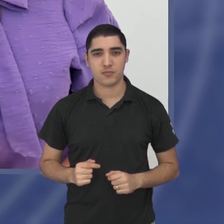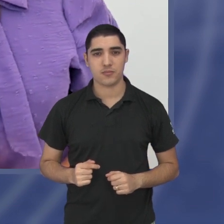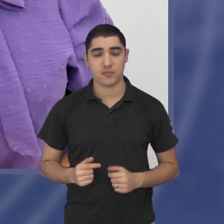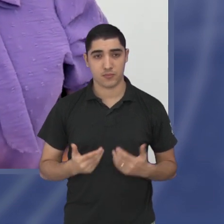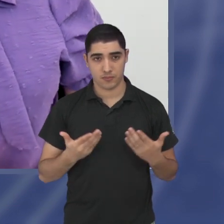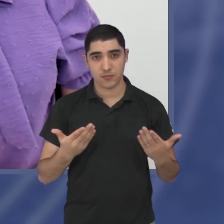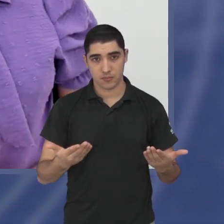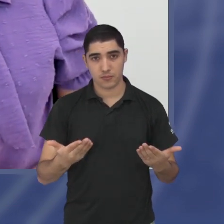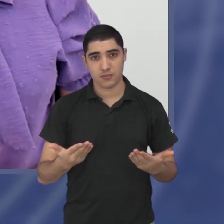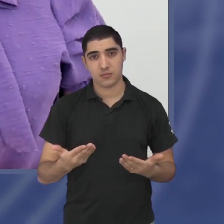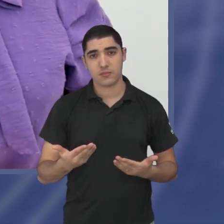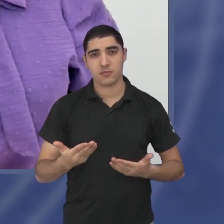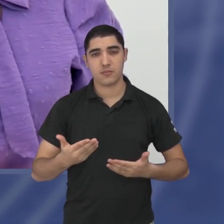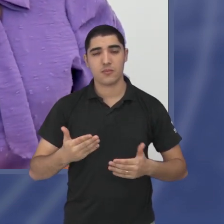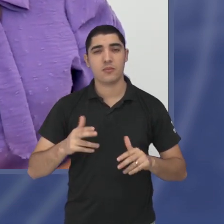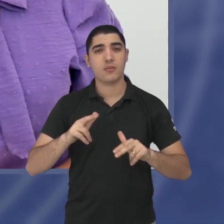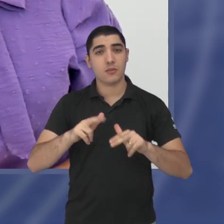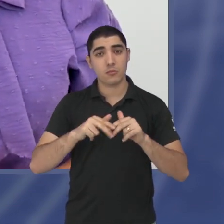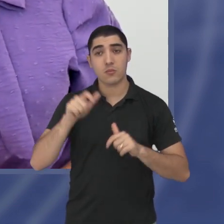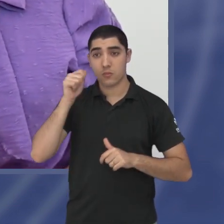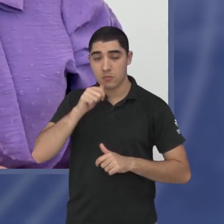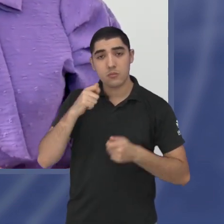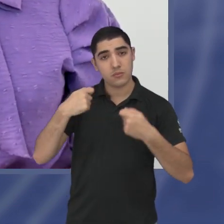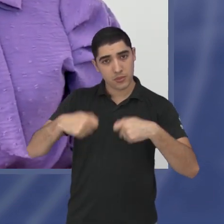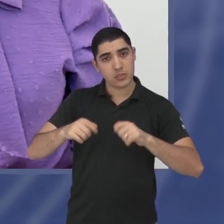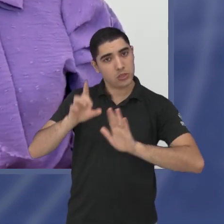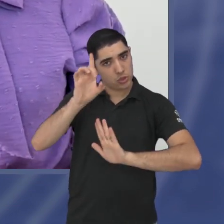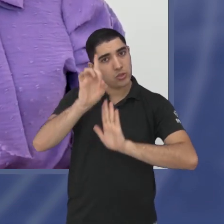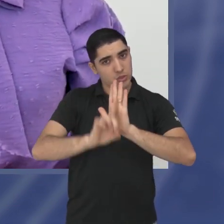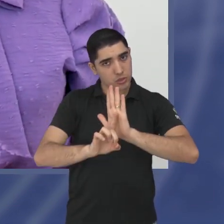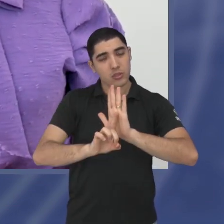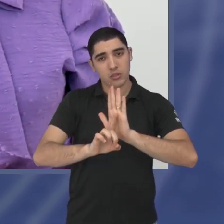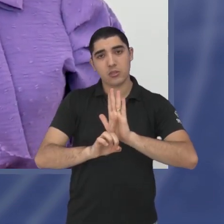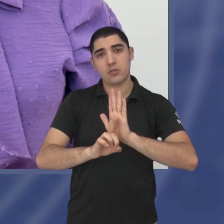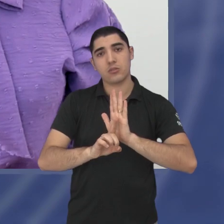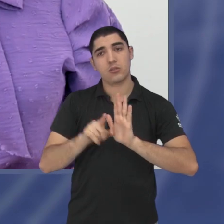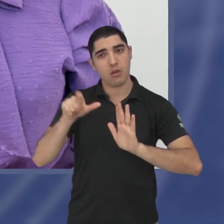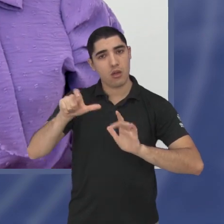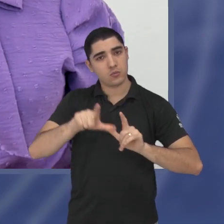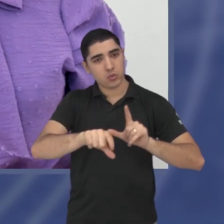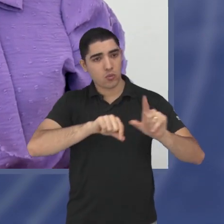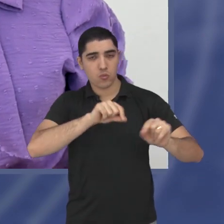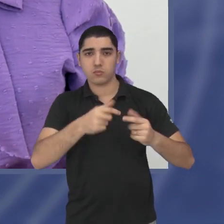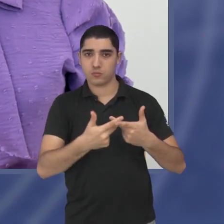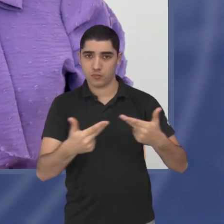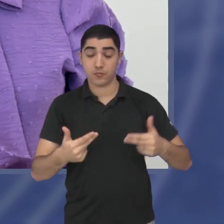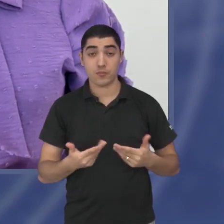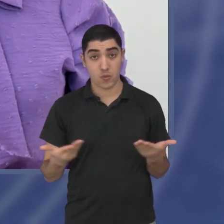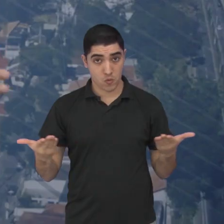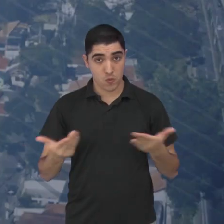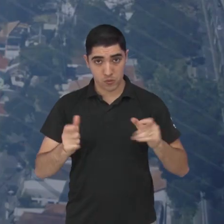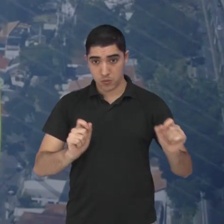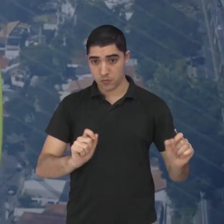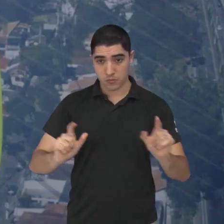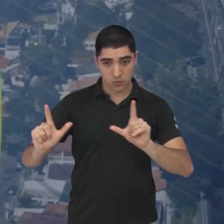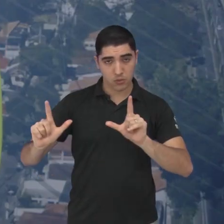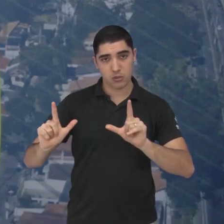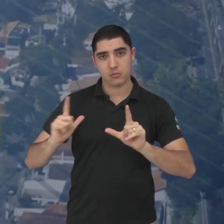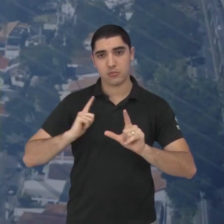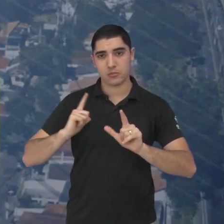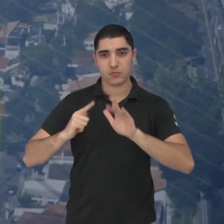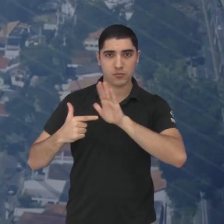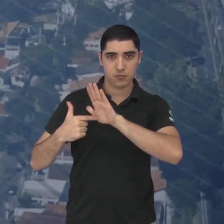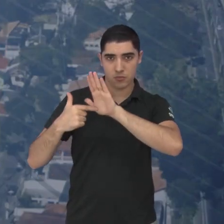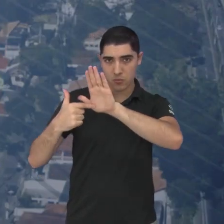tá aí né a mulher ela tem e deve ter esse direito de escolha no diálogos de hoje a gente tá